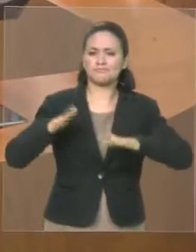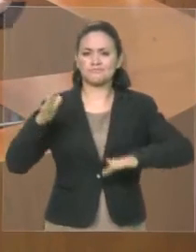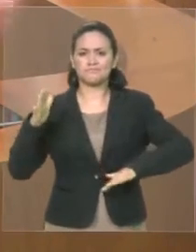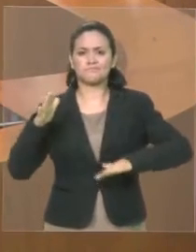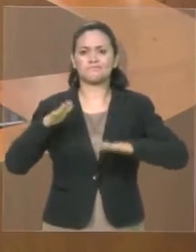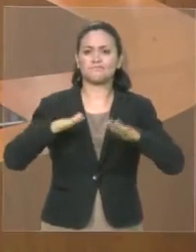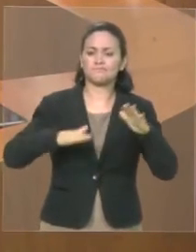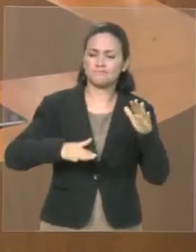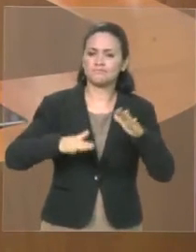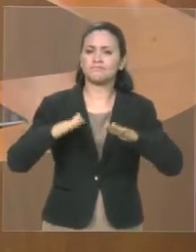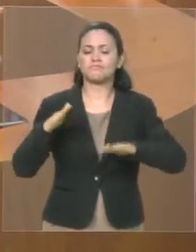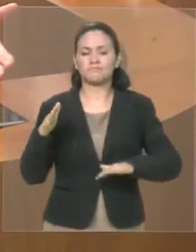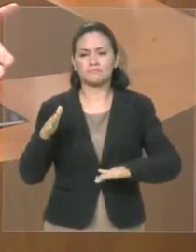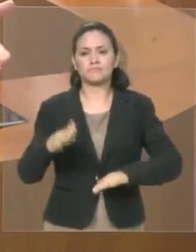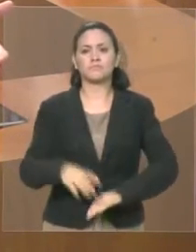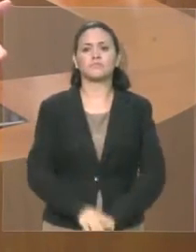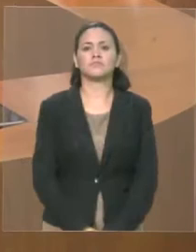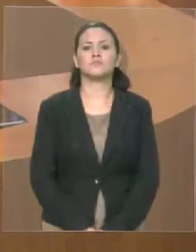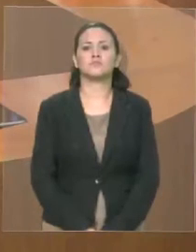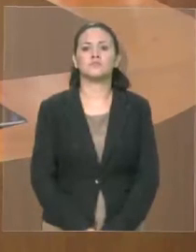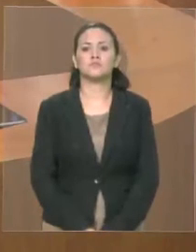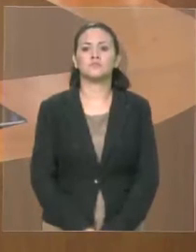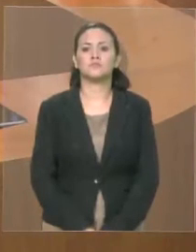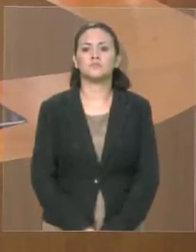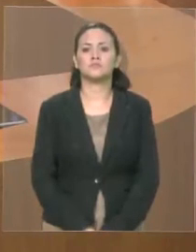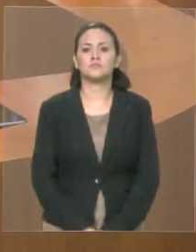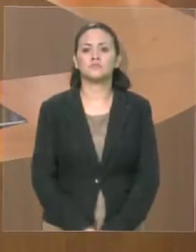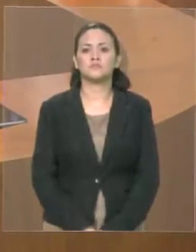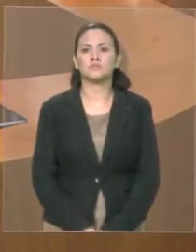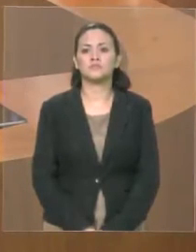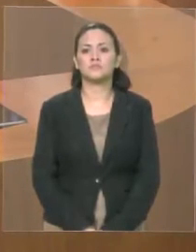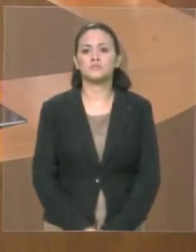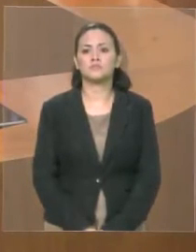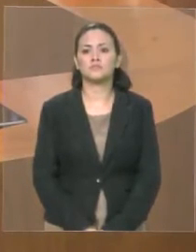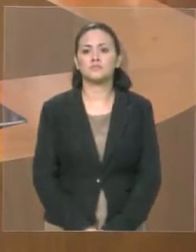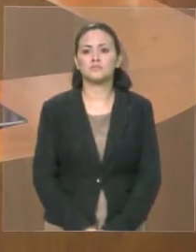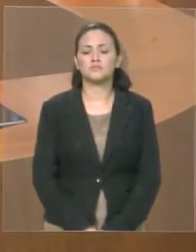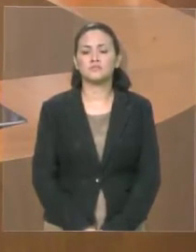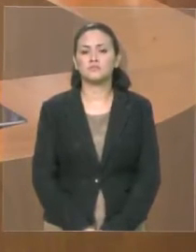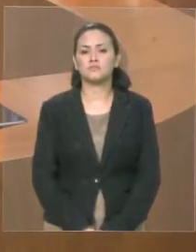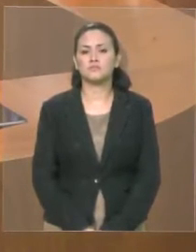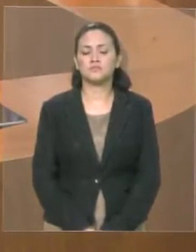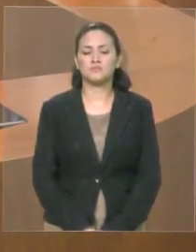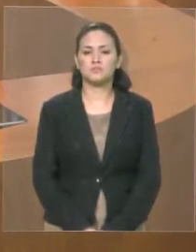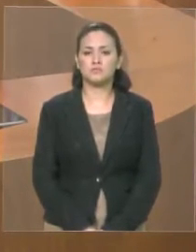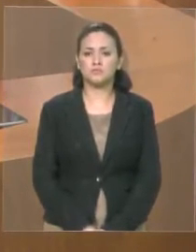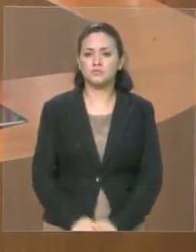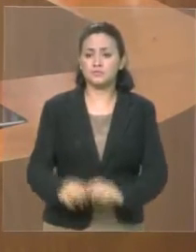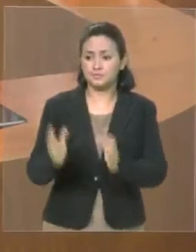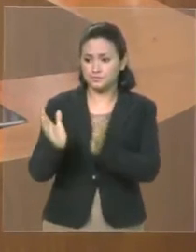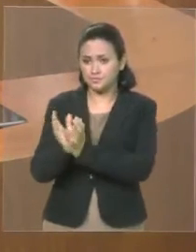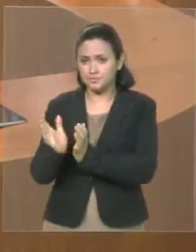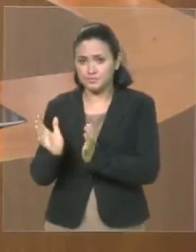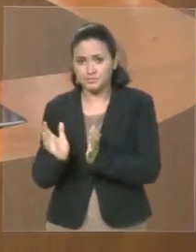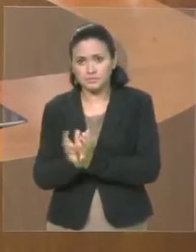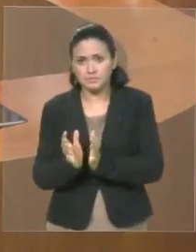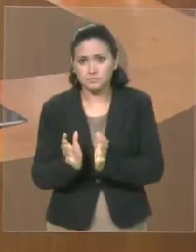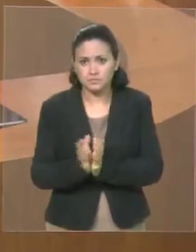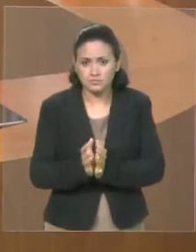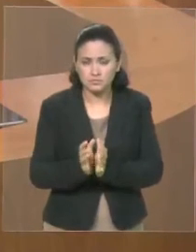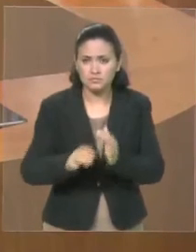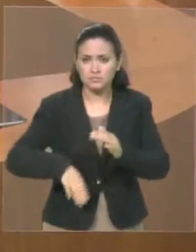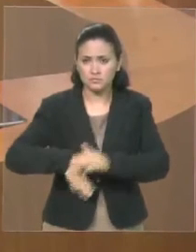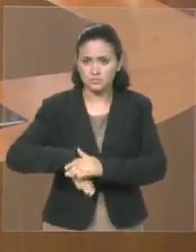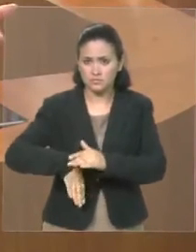time passa uma fase boa e, às vezes, tem as suas crises. Grandes times nacionais, por exemplo, que